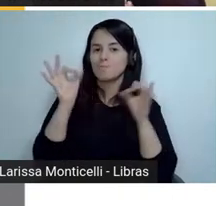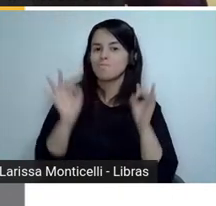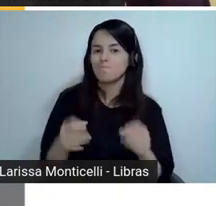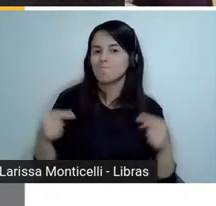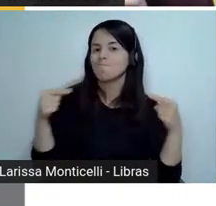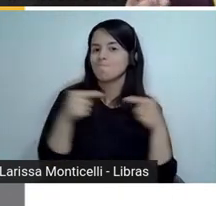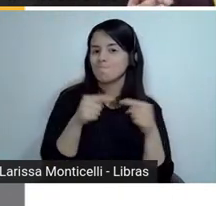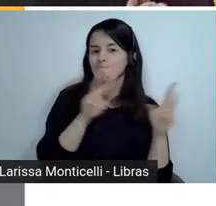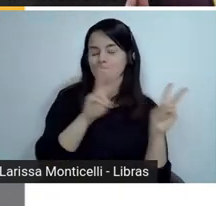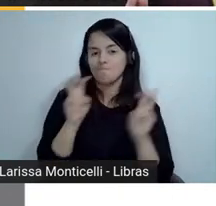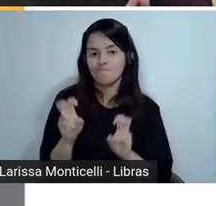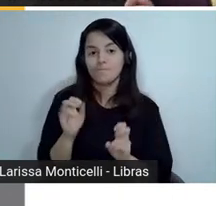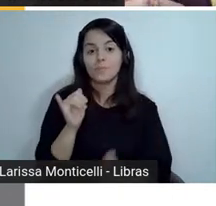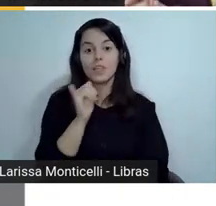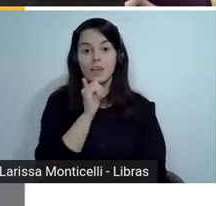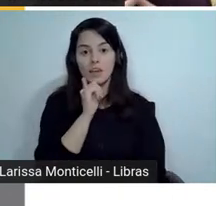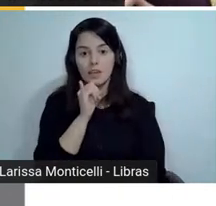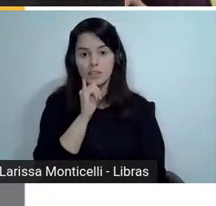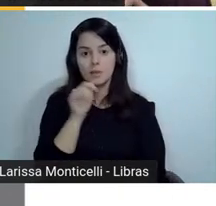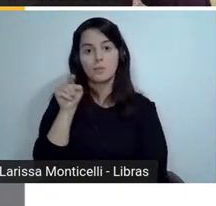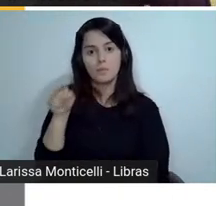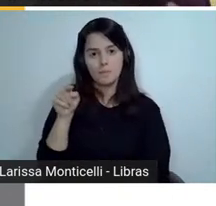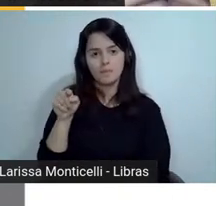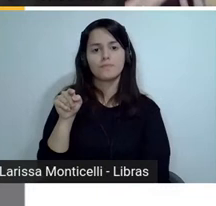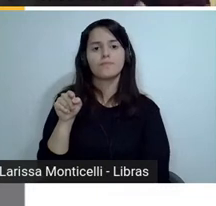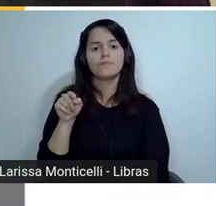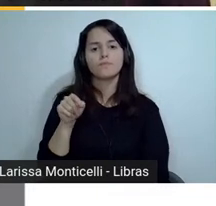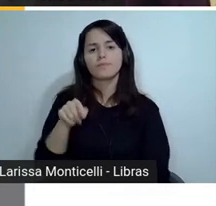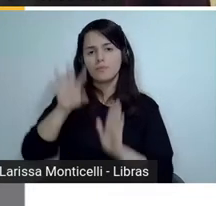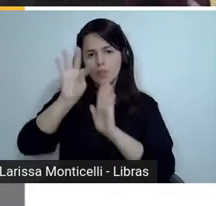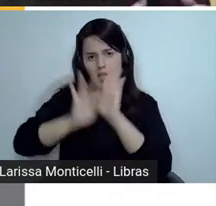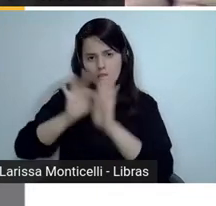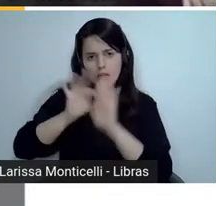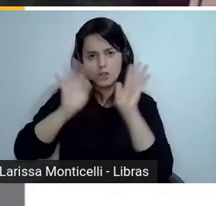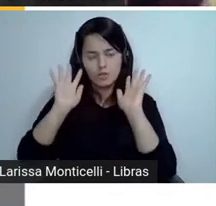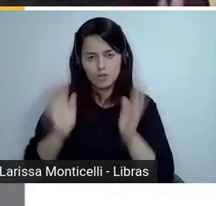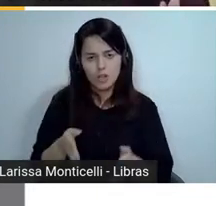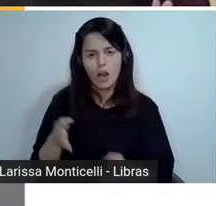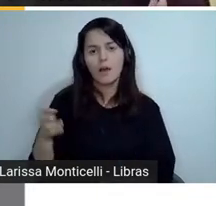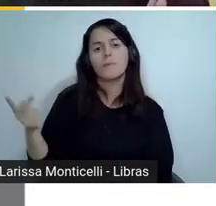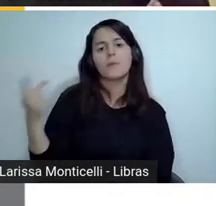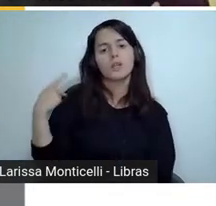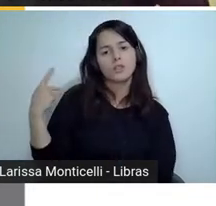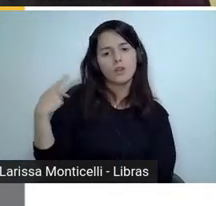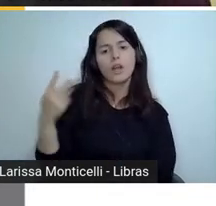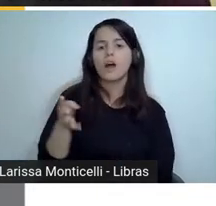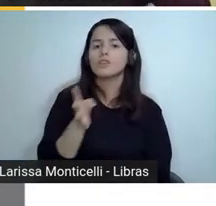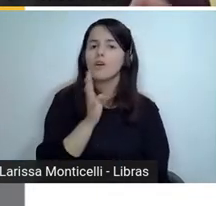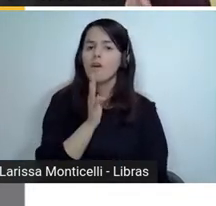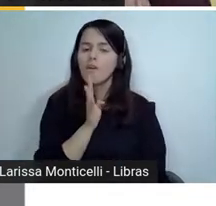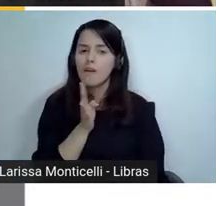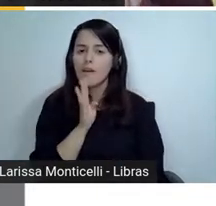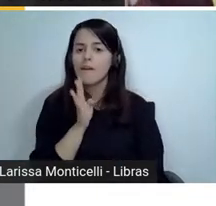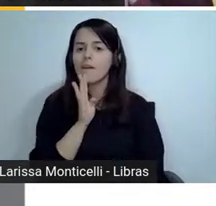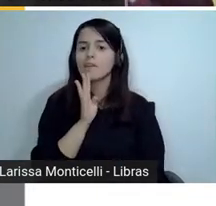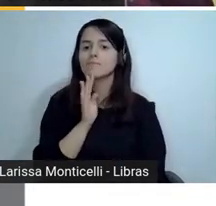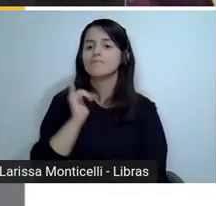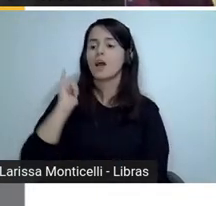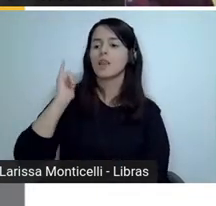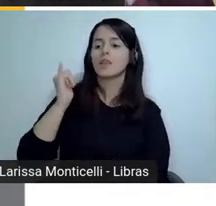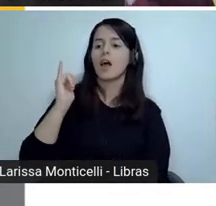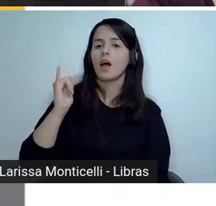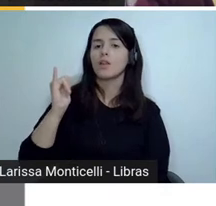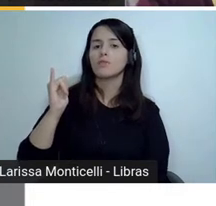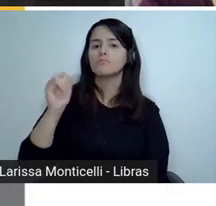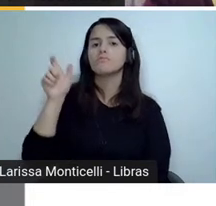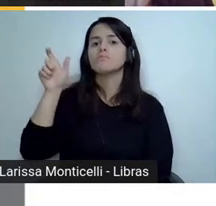alguma forma depois que reconhecermos todos os participantes todos os personagens desculpa quem é o narrador do incrível